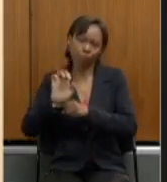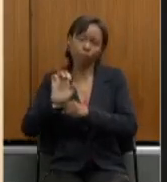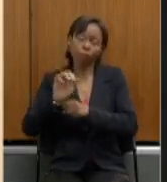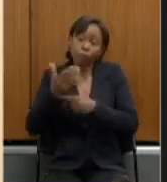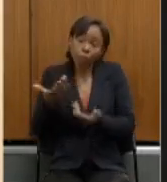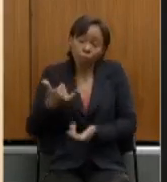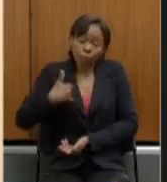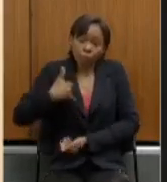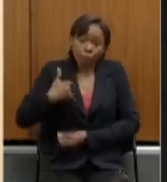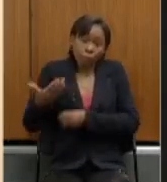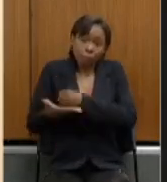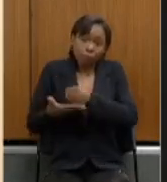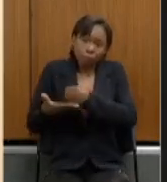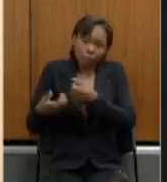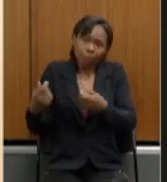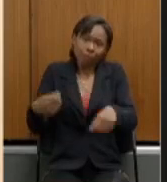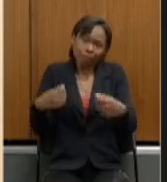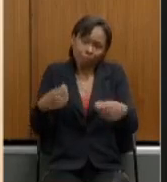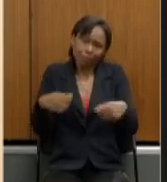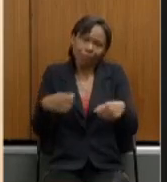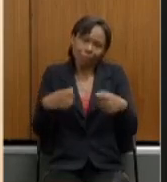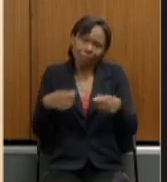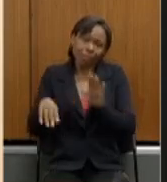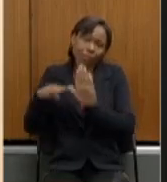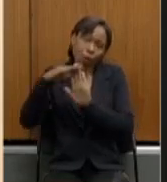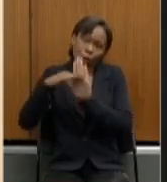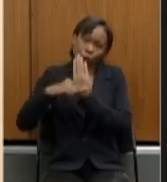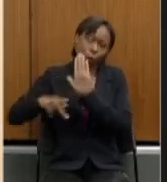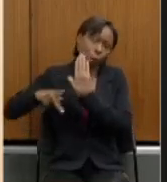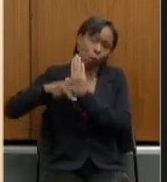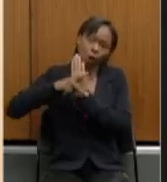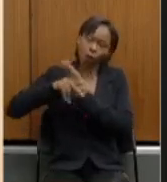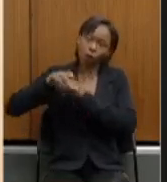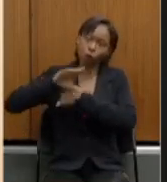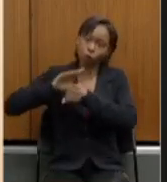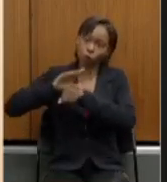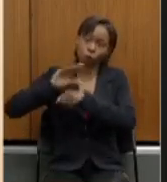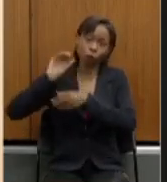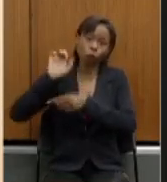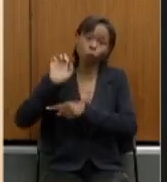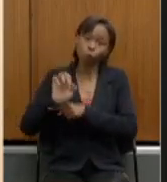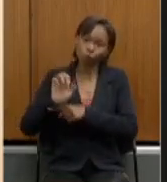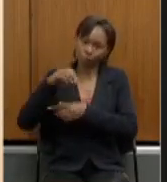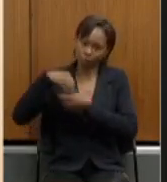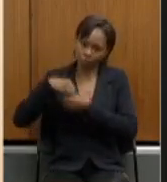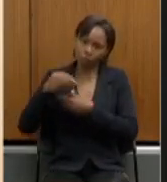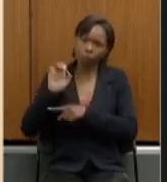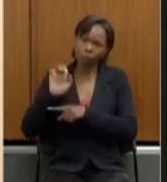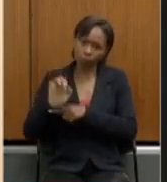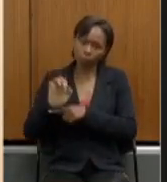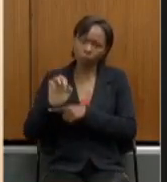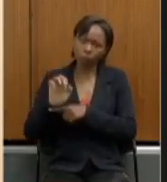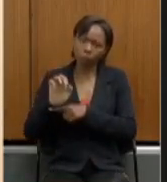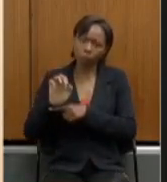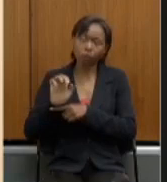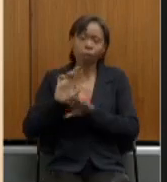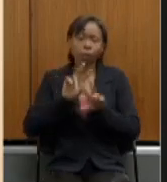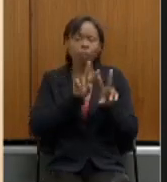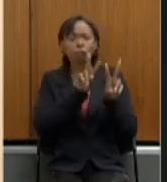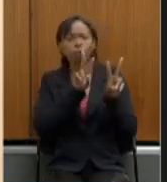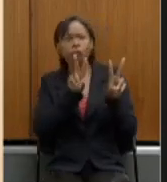necessariamente tem de ser matéria da constituição do estado e com relação